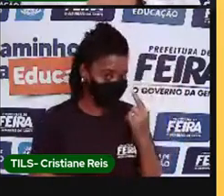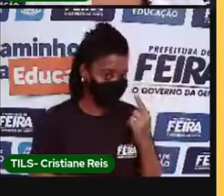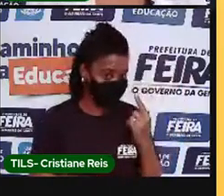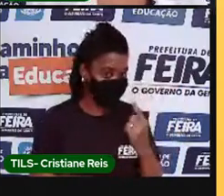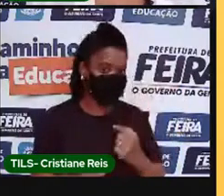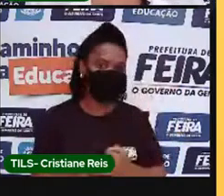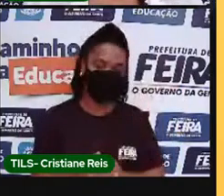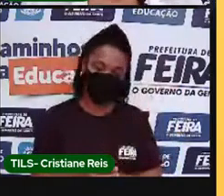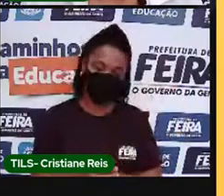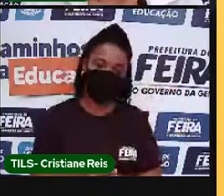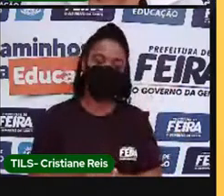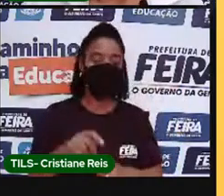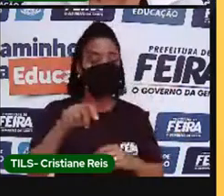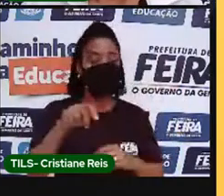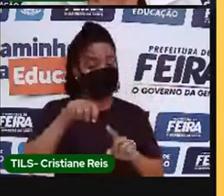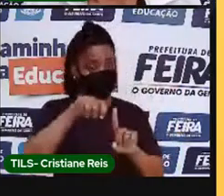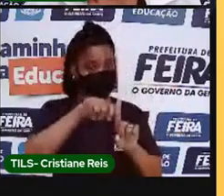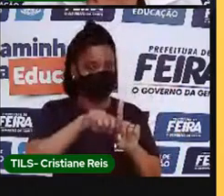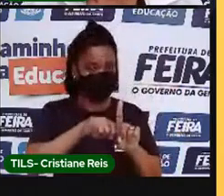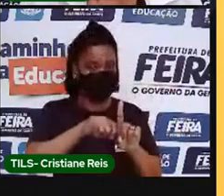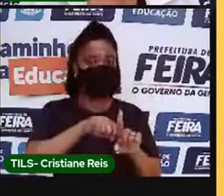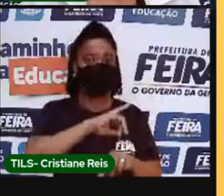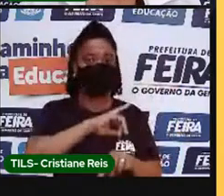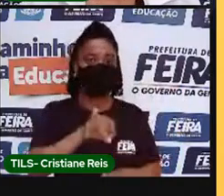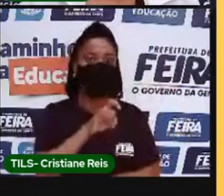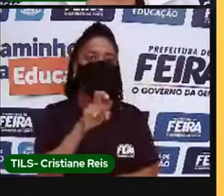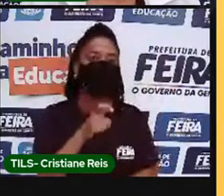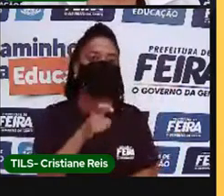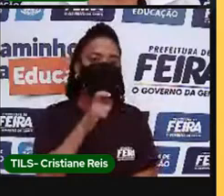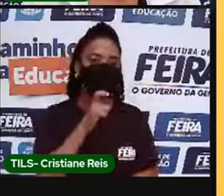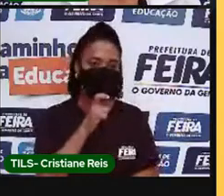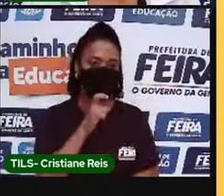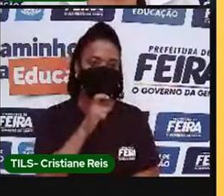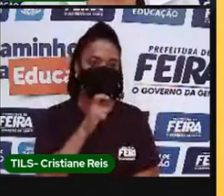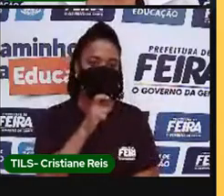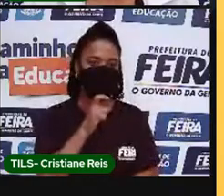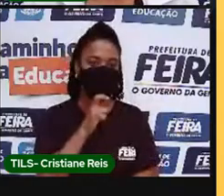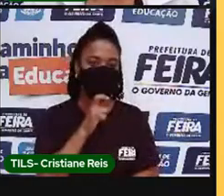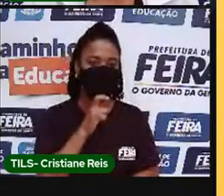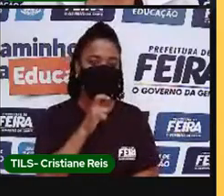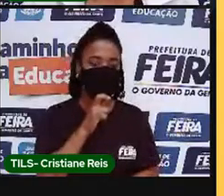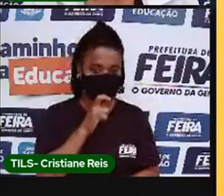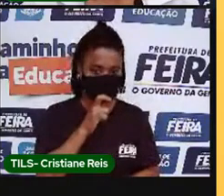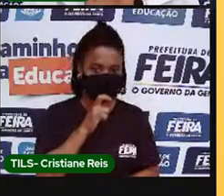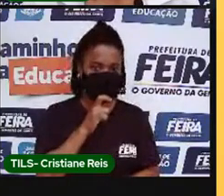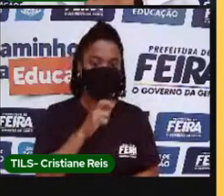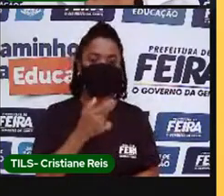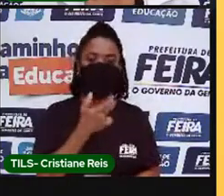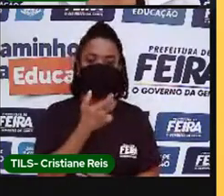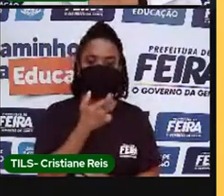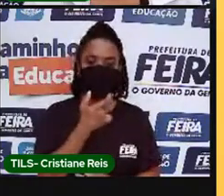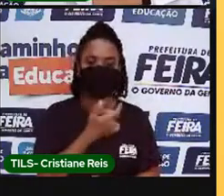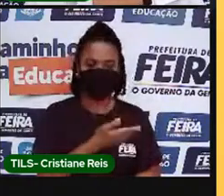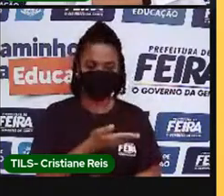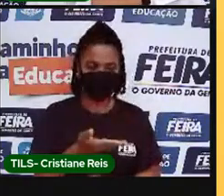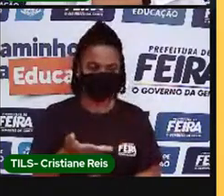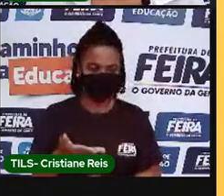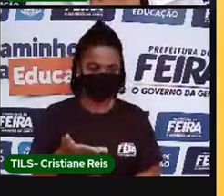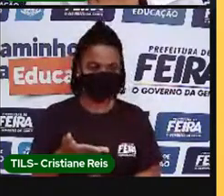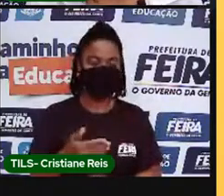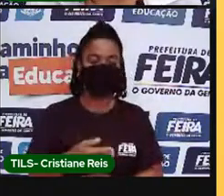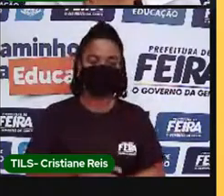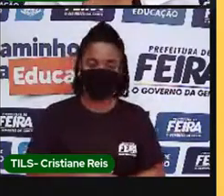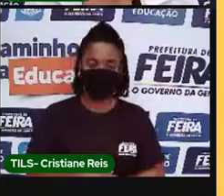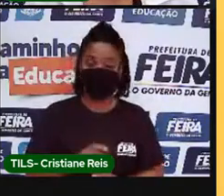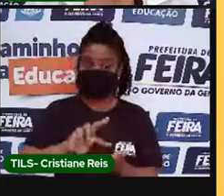No mês de julho, July, 4th of July, nos Estados Unidos da